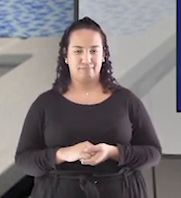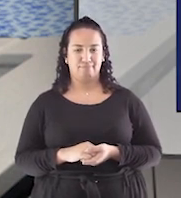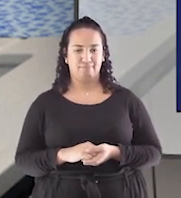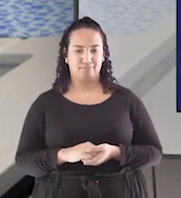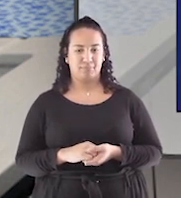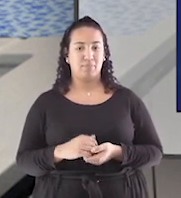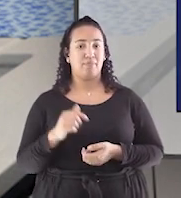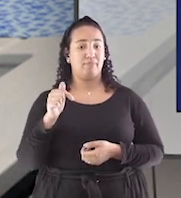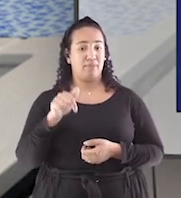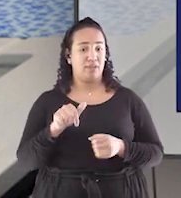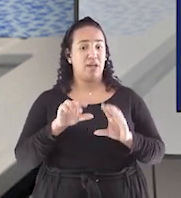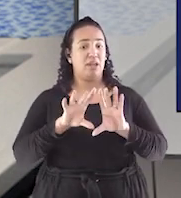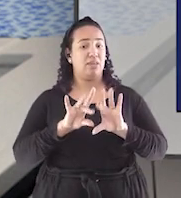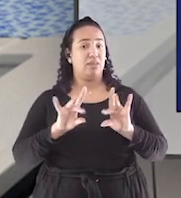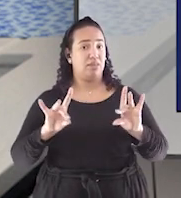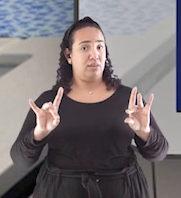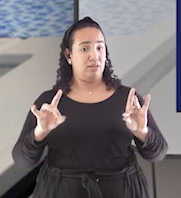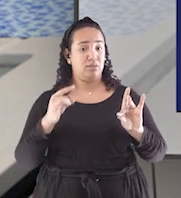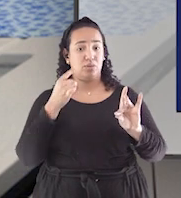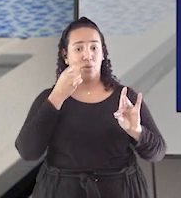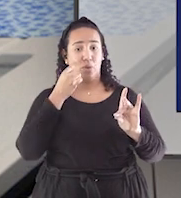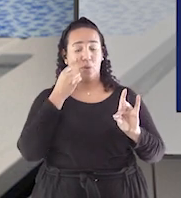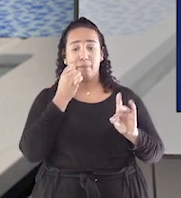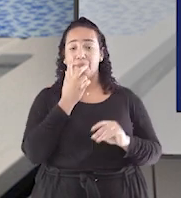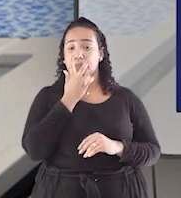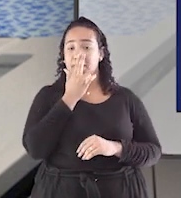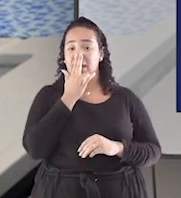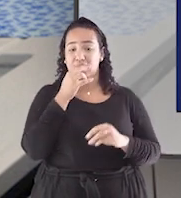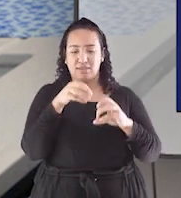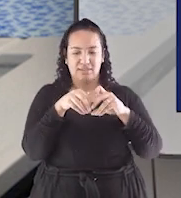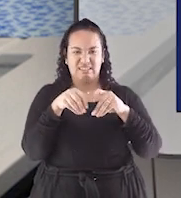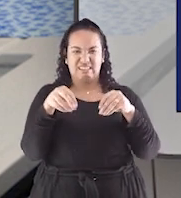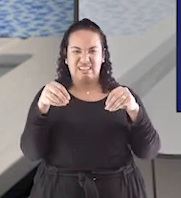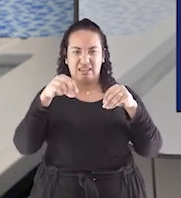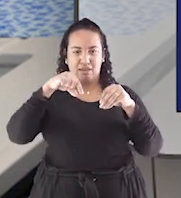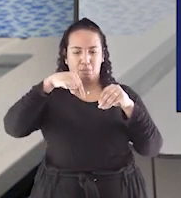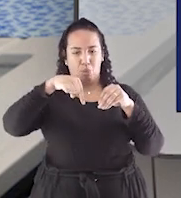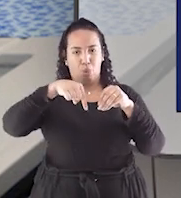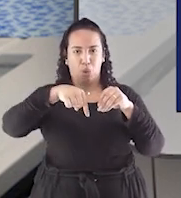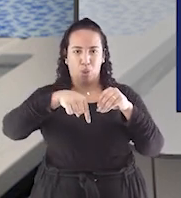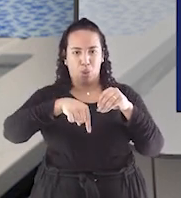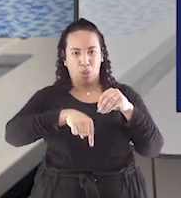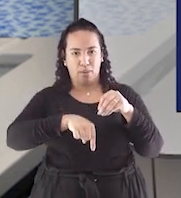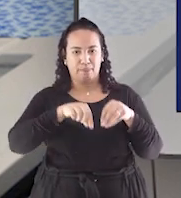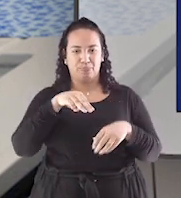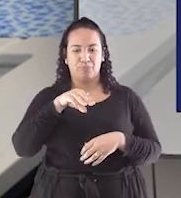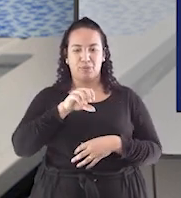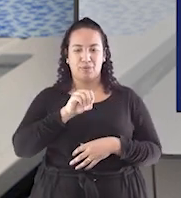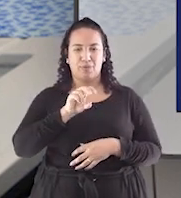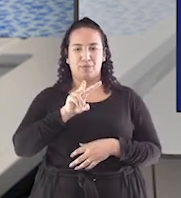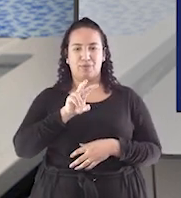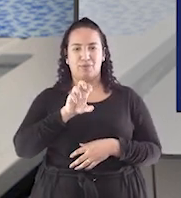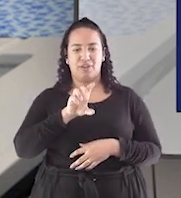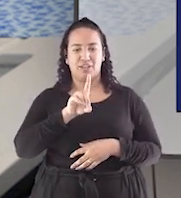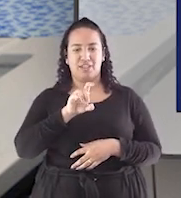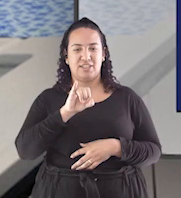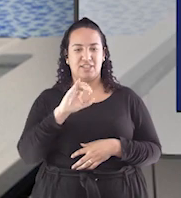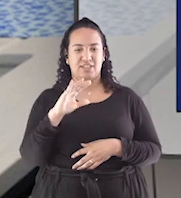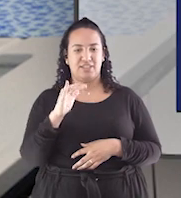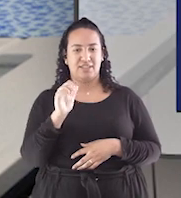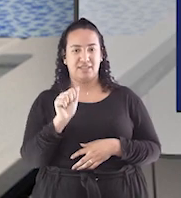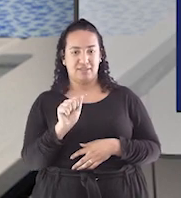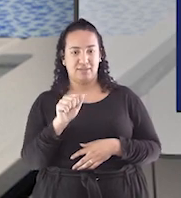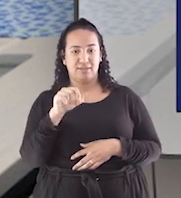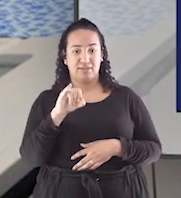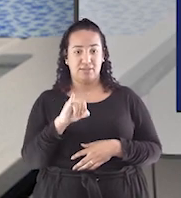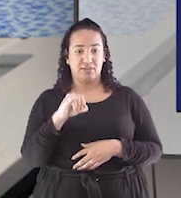E esse líquido também tem um comportamento parecido com areia movediça. Se você for afundando